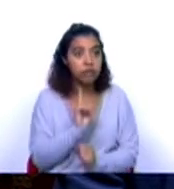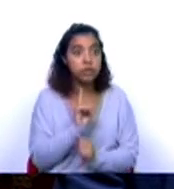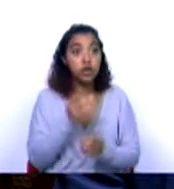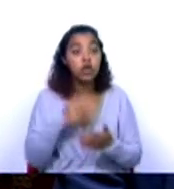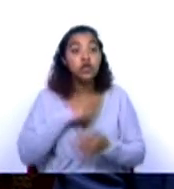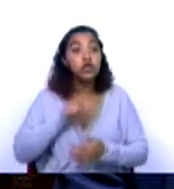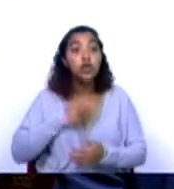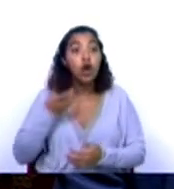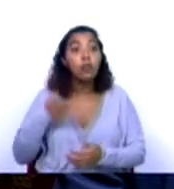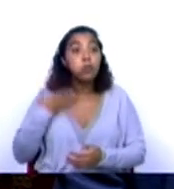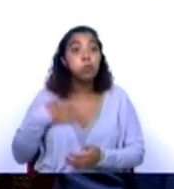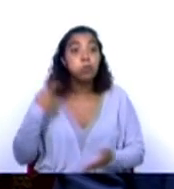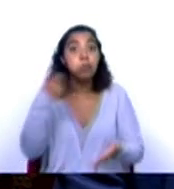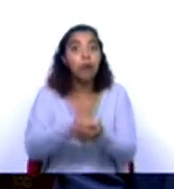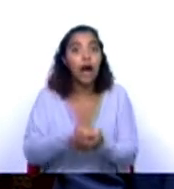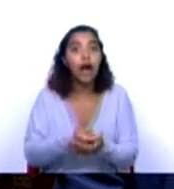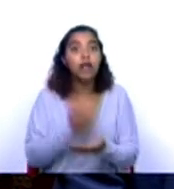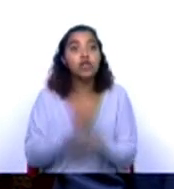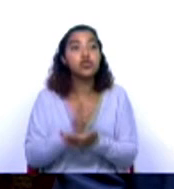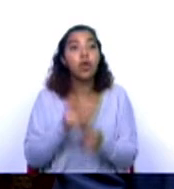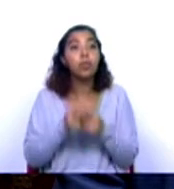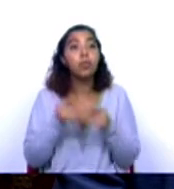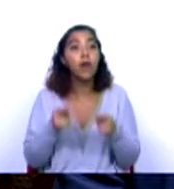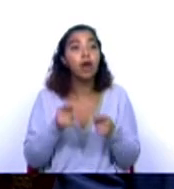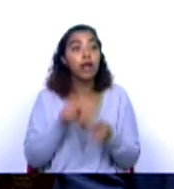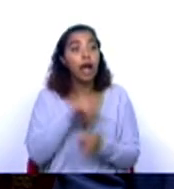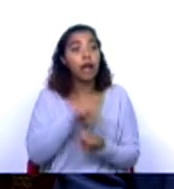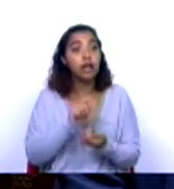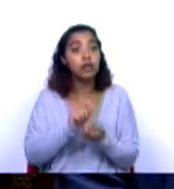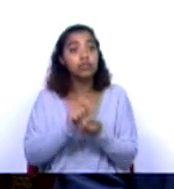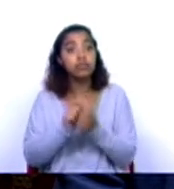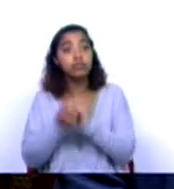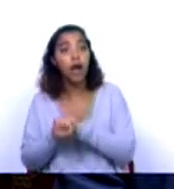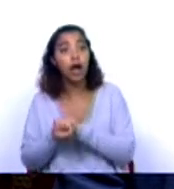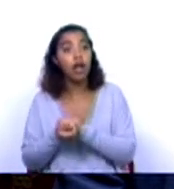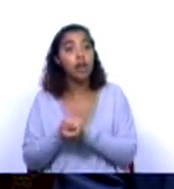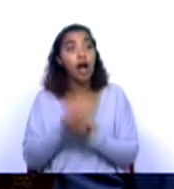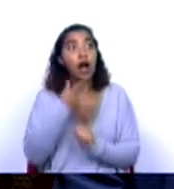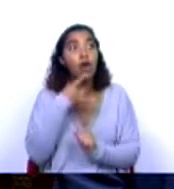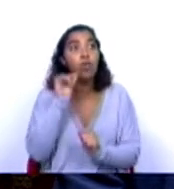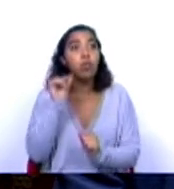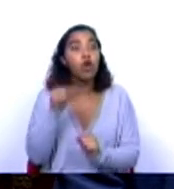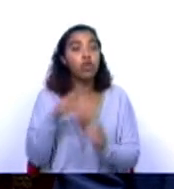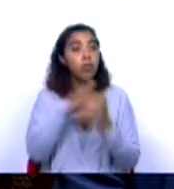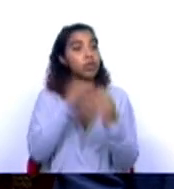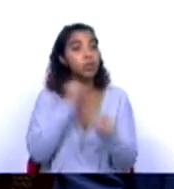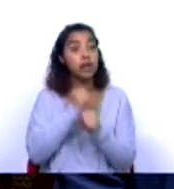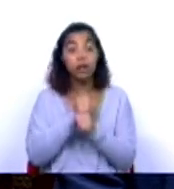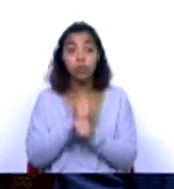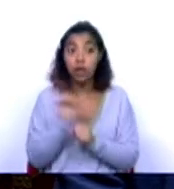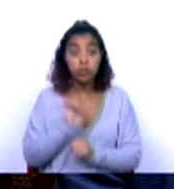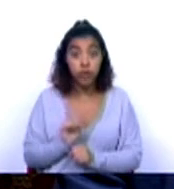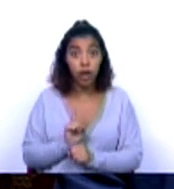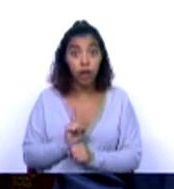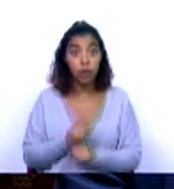as pessoas mais apenas por elas mudarem de nome do seu regime de trabalho. Não queremos. Não foi isso que a Lei de